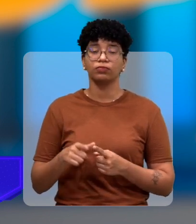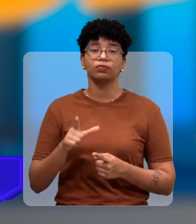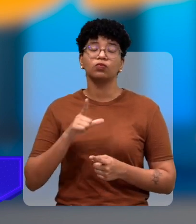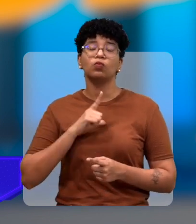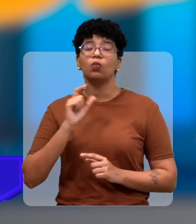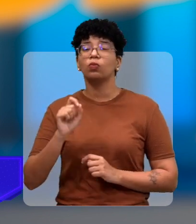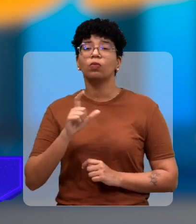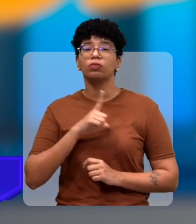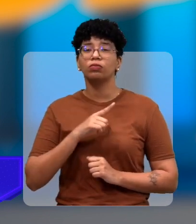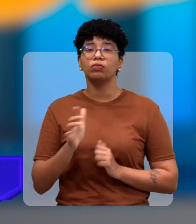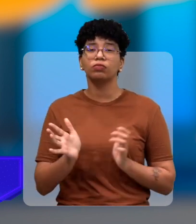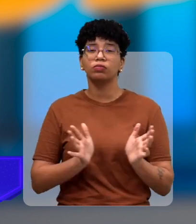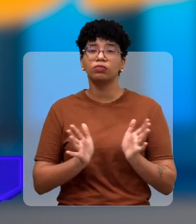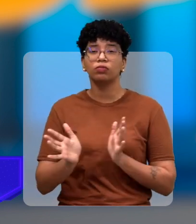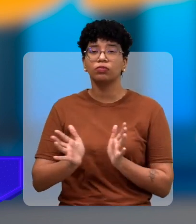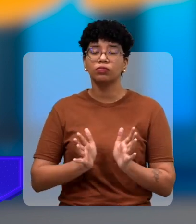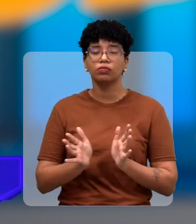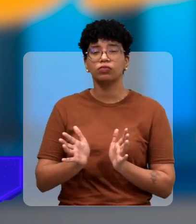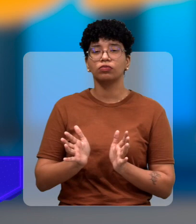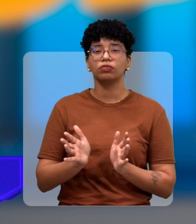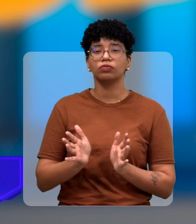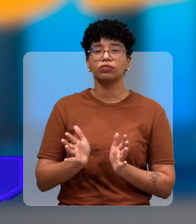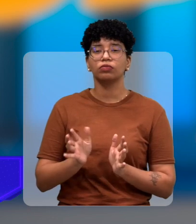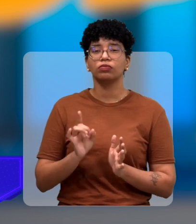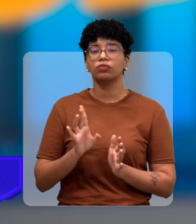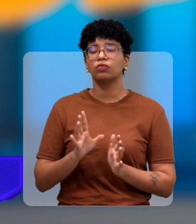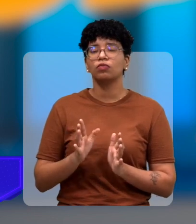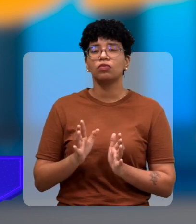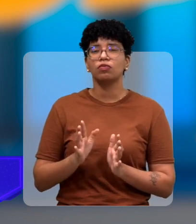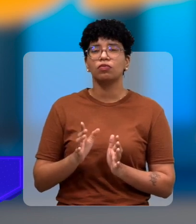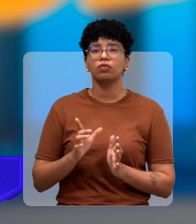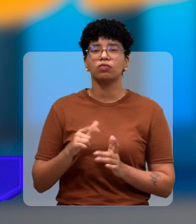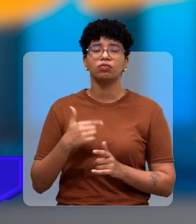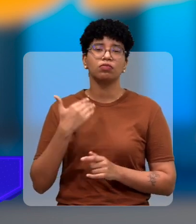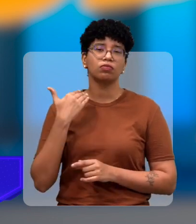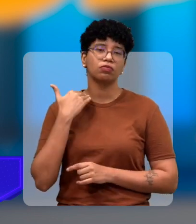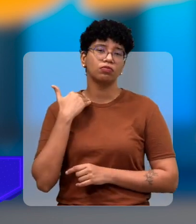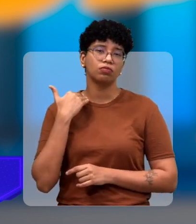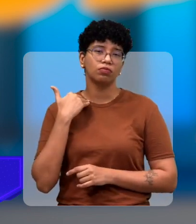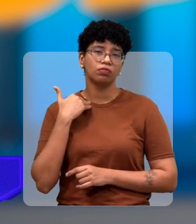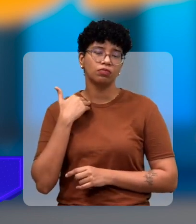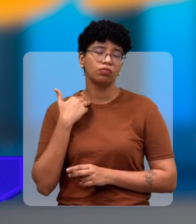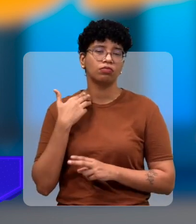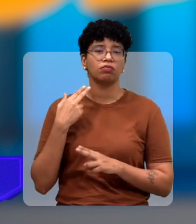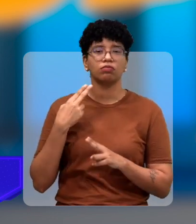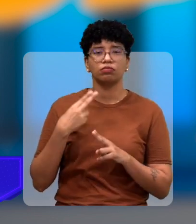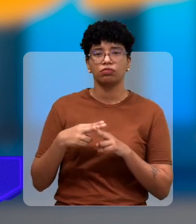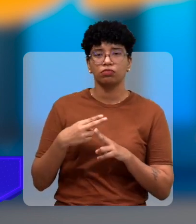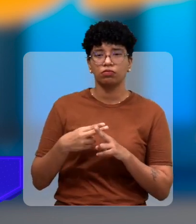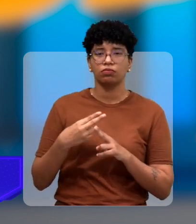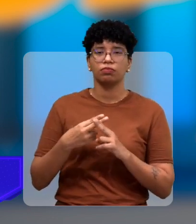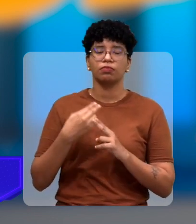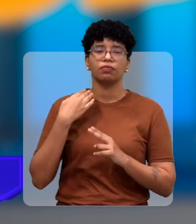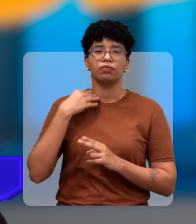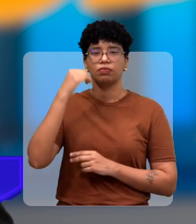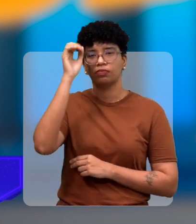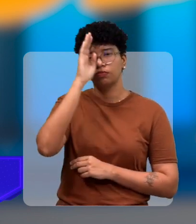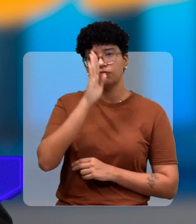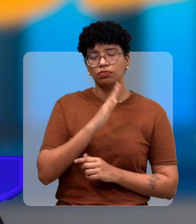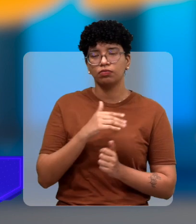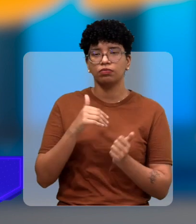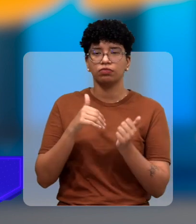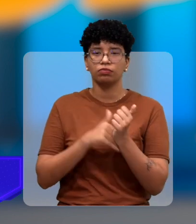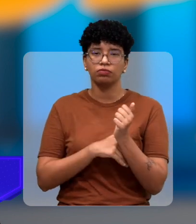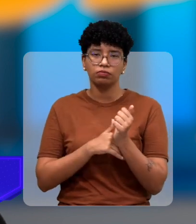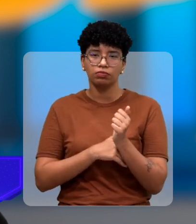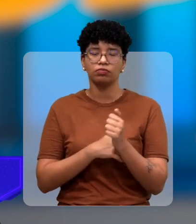acessível, uma parte que não tocou, mas o eu vejo acessível em Timon são os bancos, tanto a Caixa Econômica como o Banco do Brasil, a